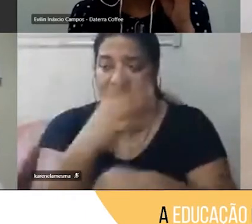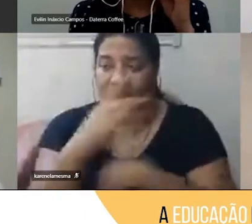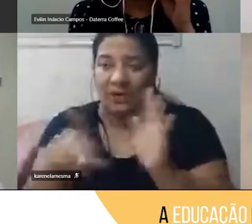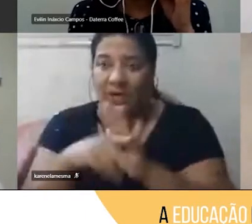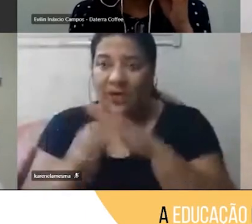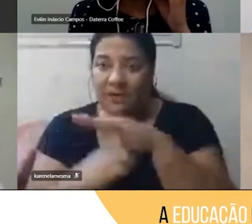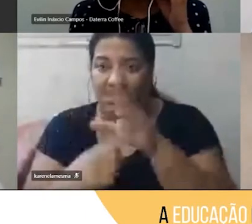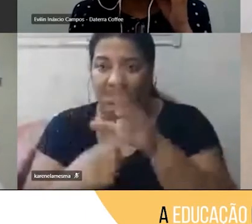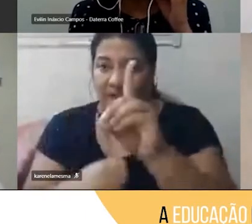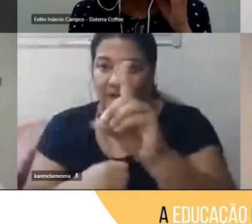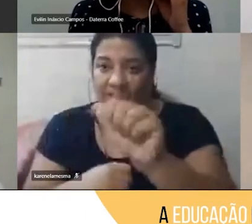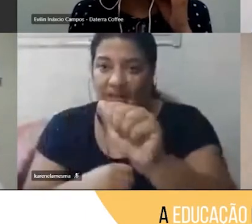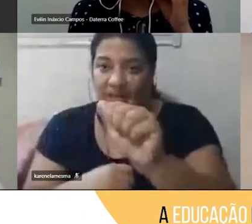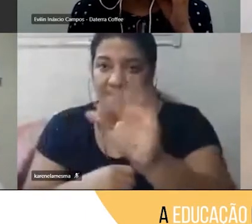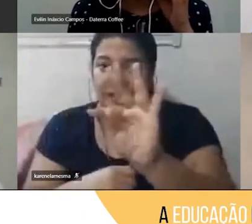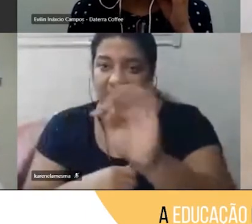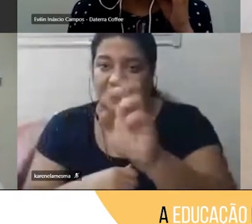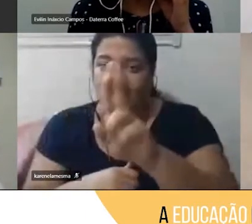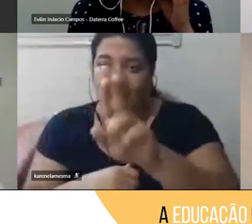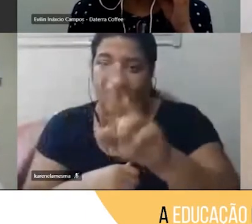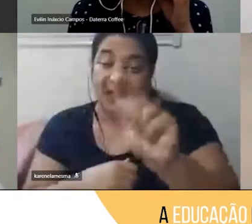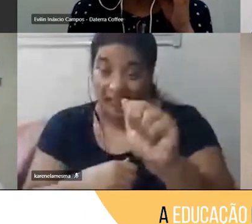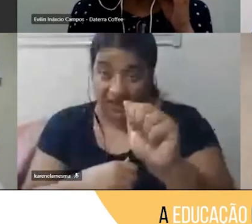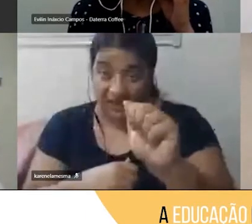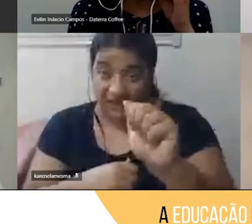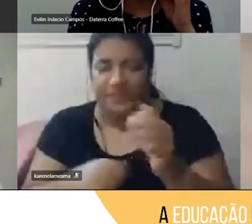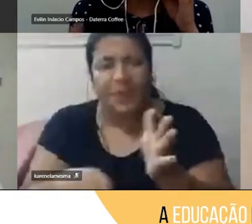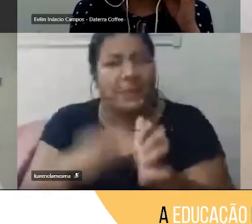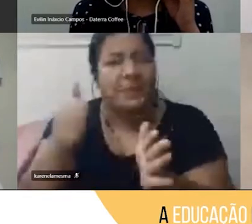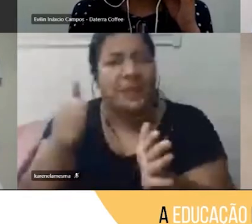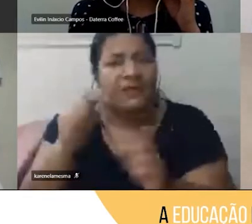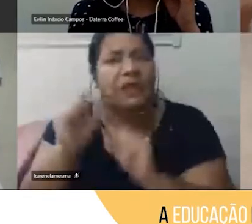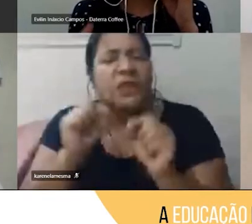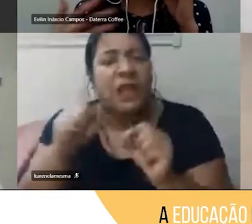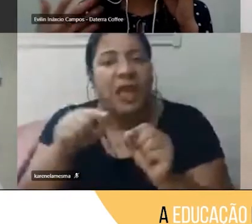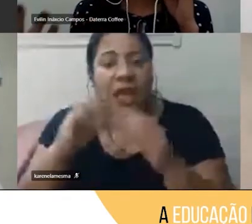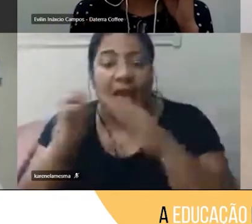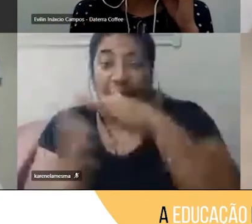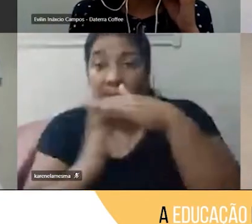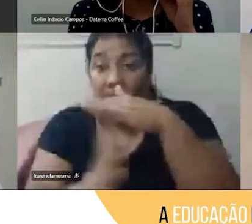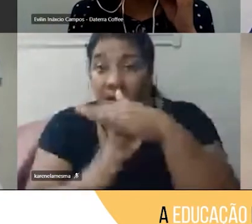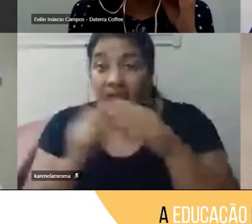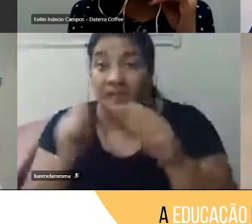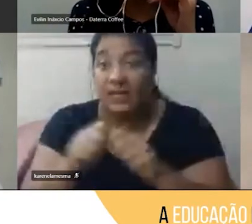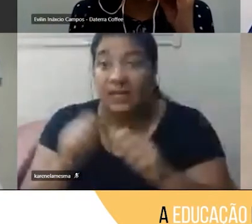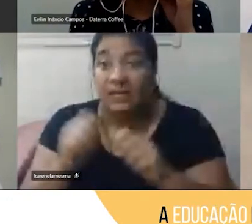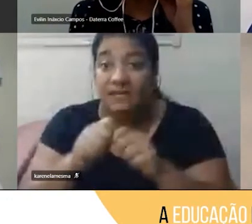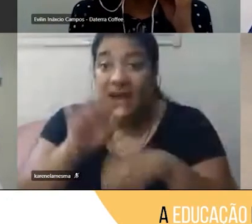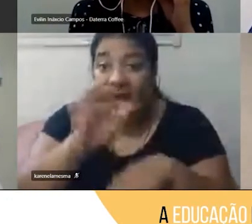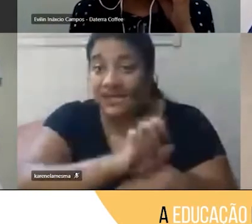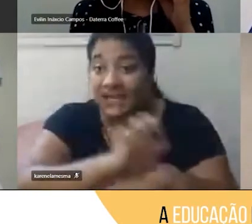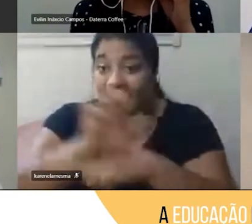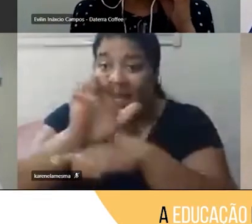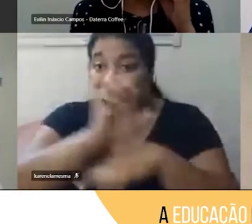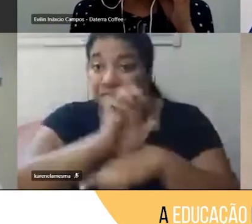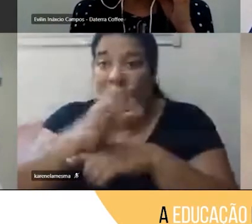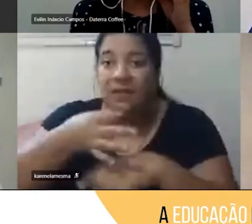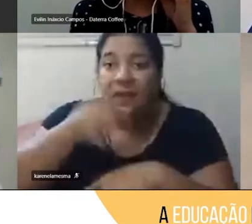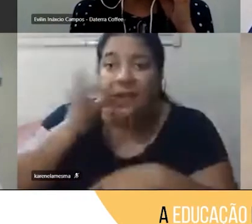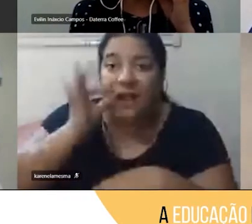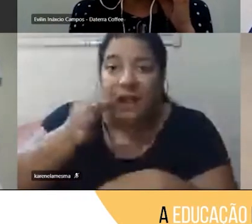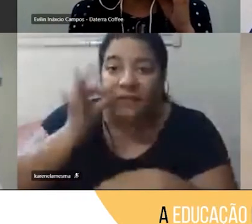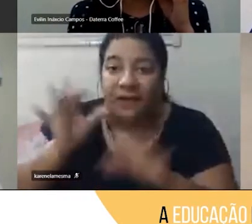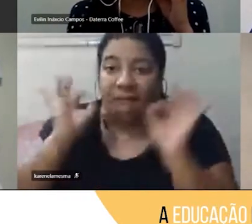falar pela primeira vez da Daterra, nós somos uma empresa que produz e exporta cafés de alta qualidade. As nossas